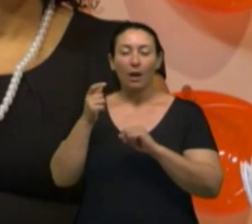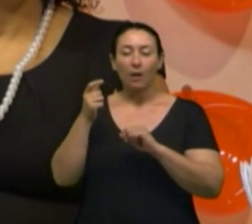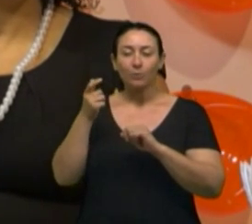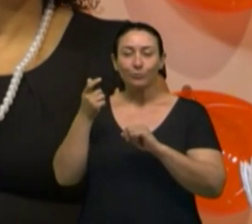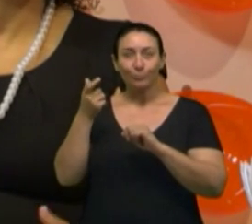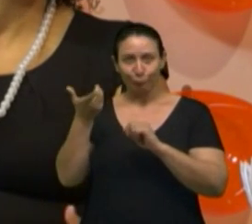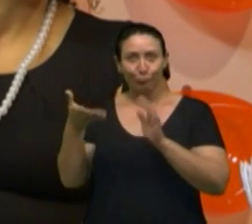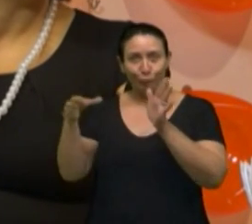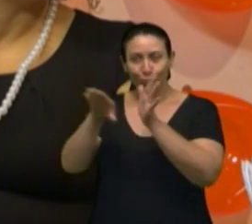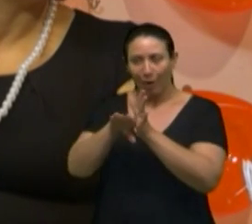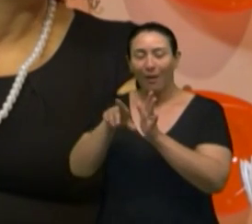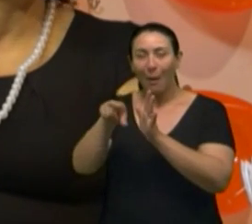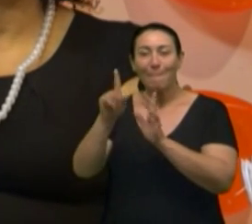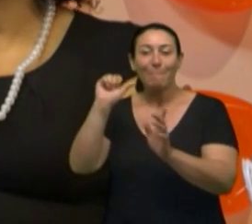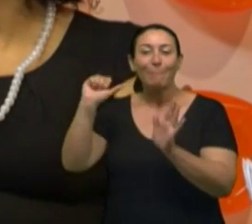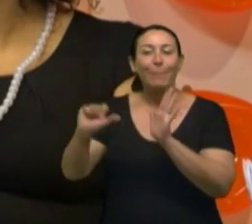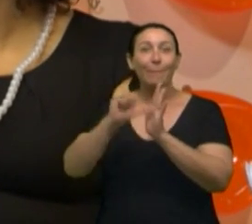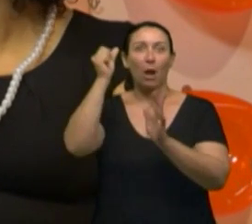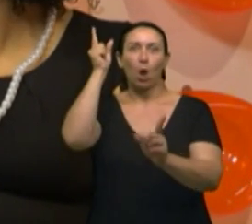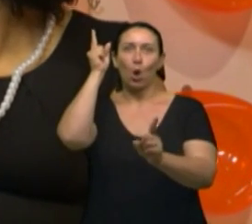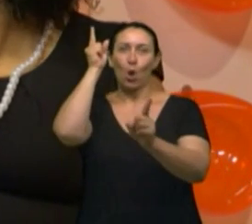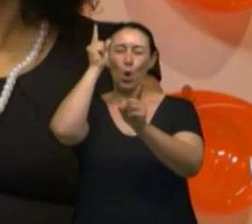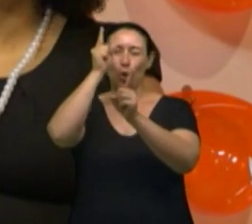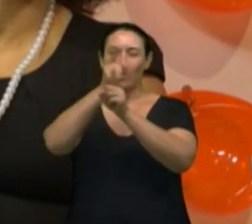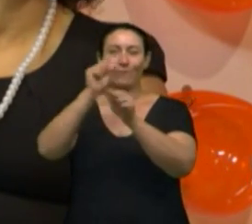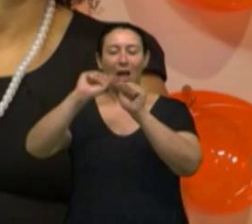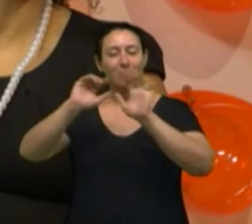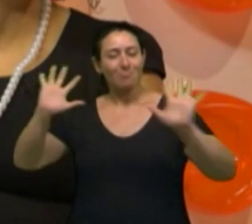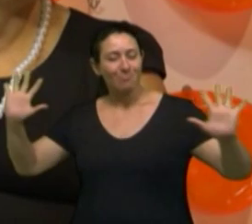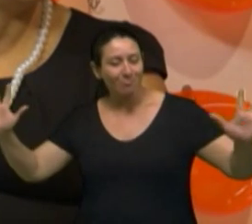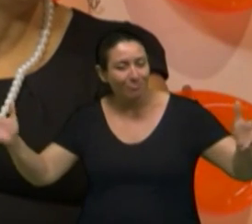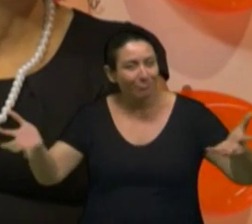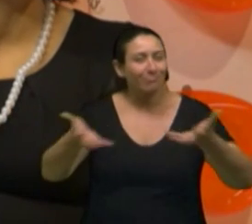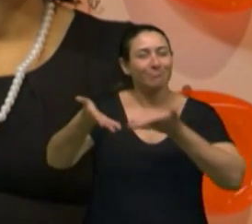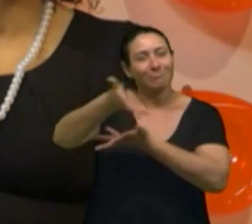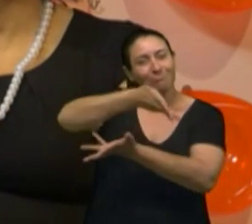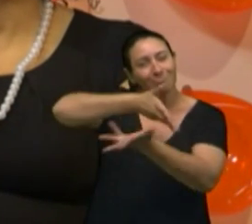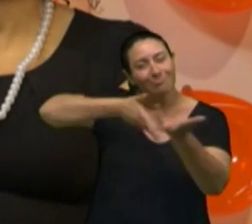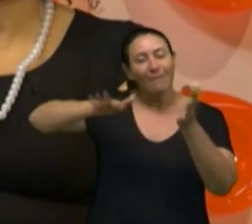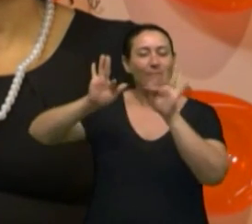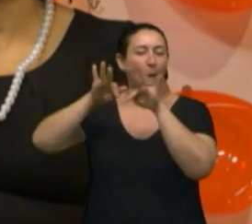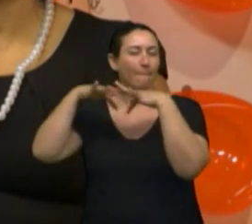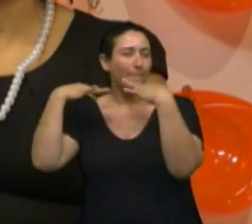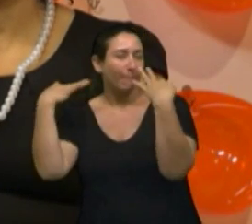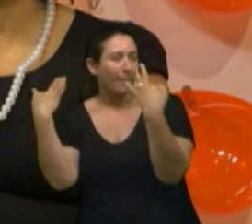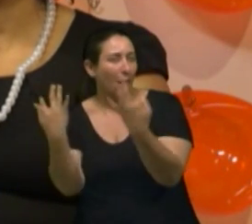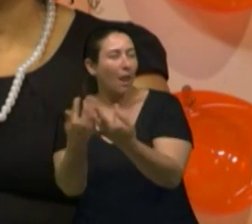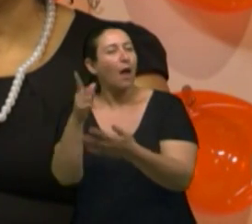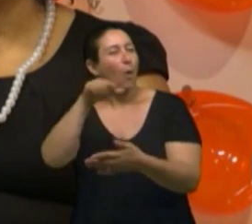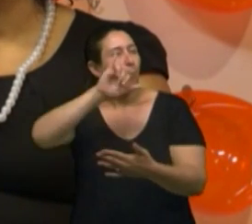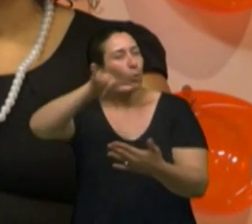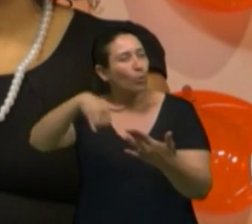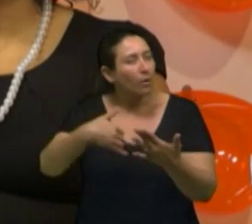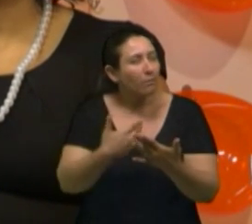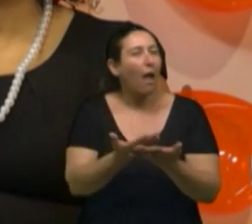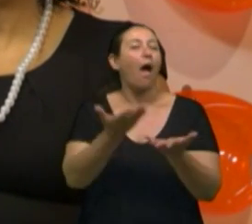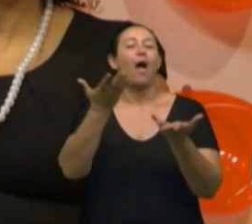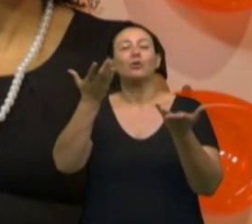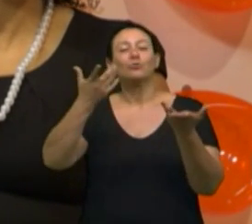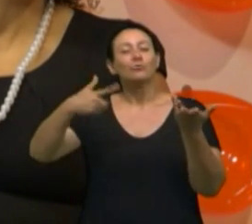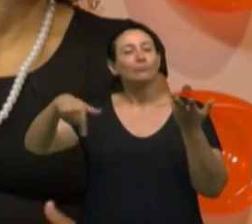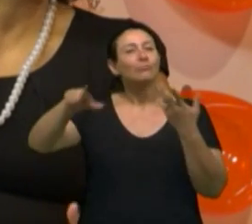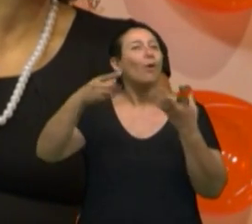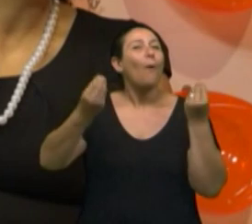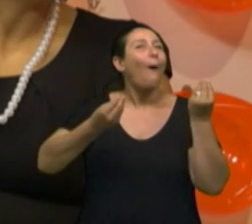primeiro encontro, que a gente faz uma integração com todos os familiares, onde eles têm oportunidade de falar sobre